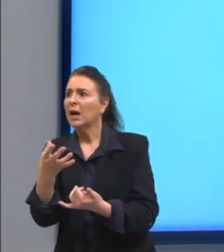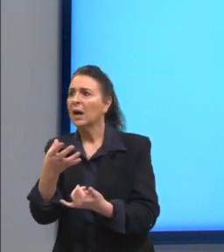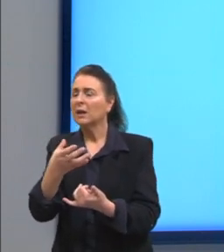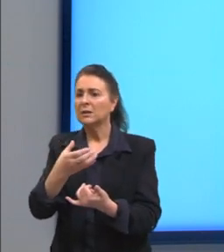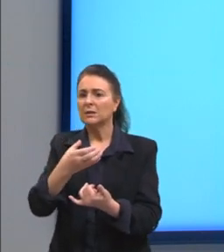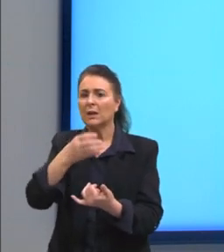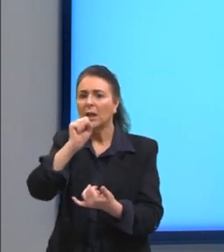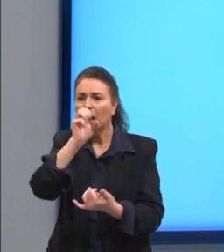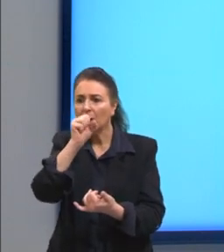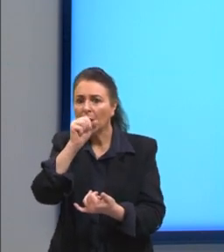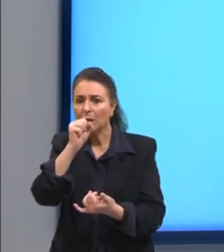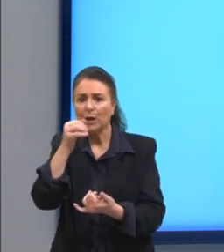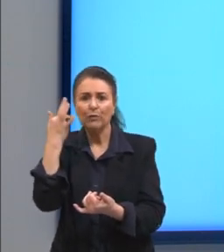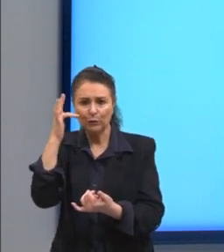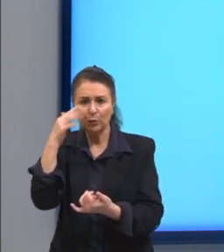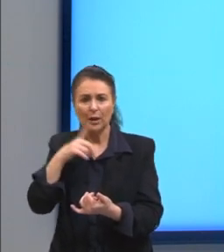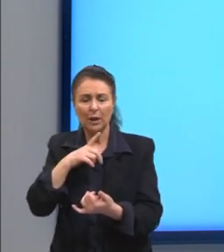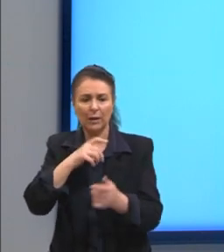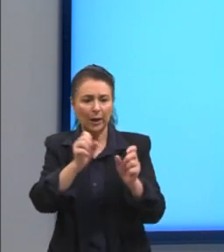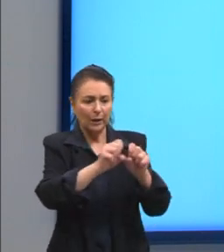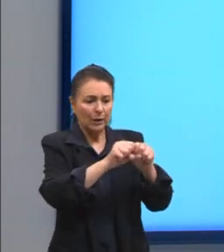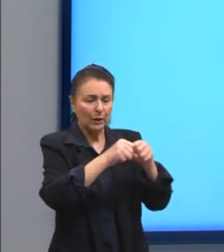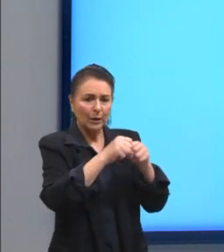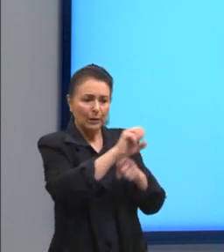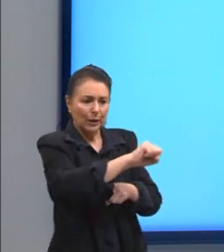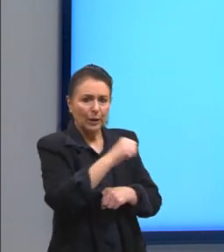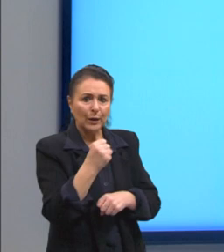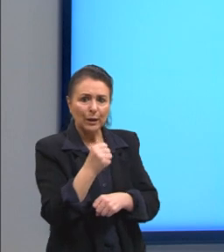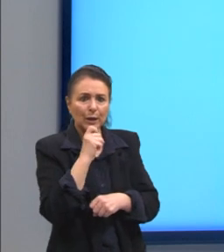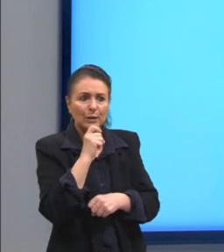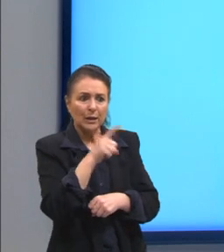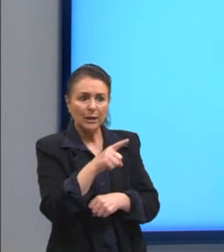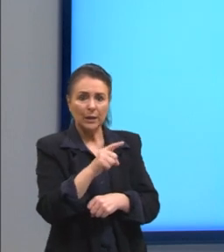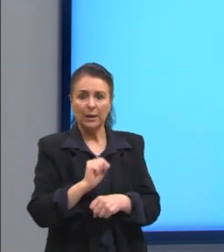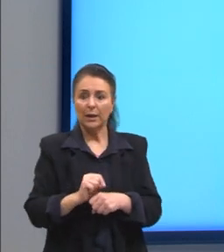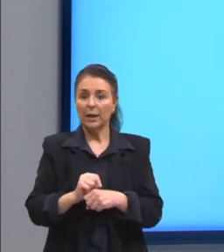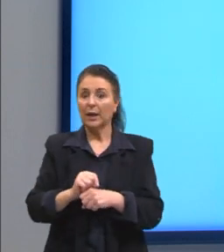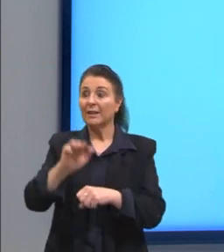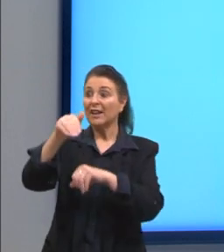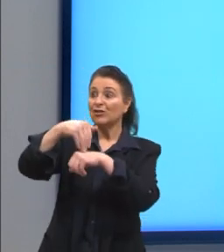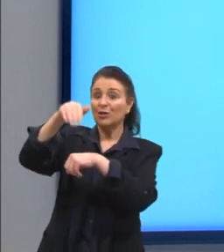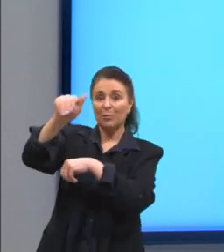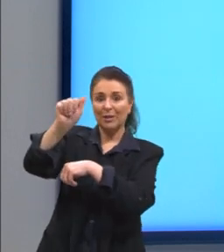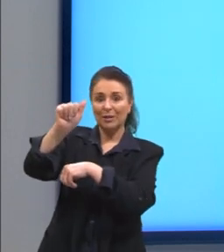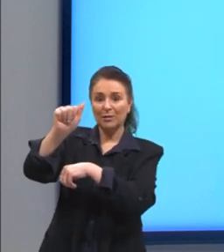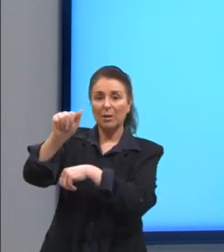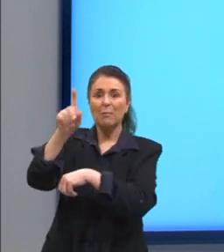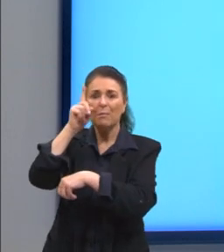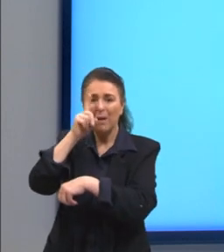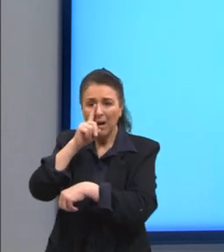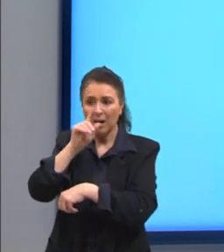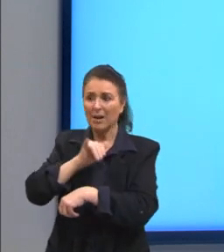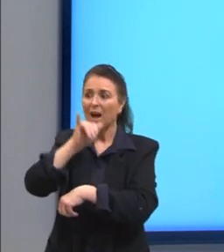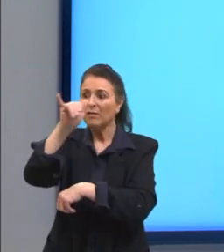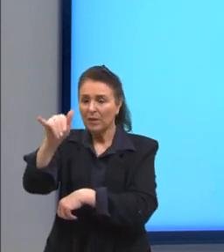geladeira. E ele está respondendo. Mãe, ele está chamando a mãe e dizendo só tem uma.